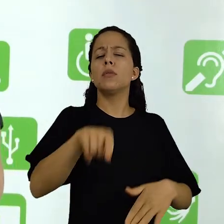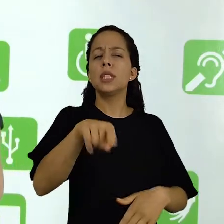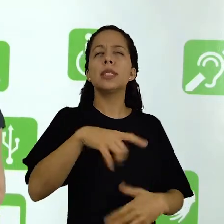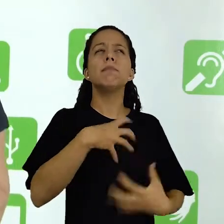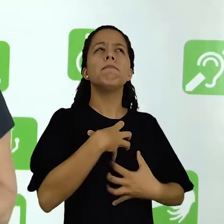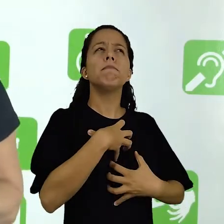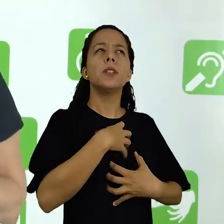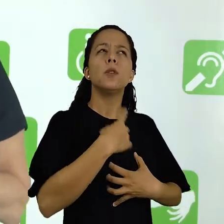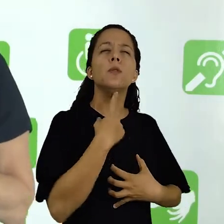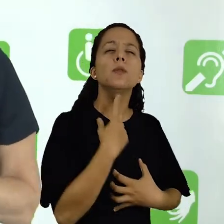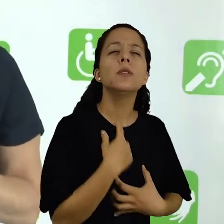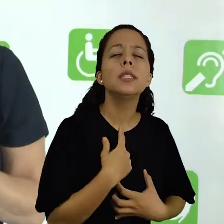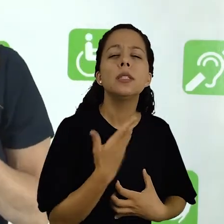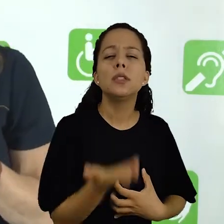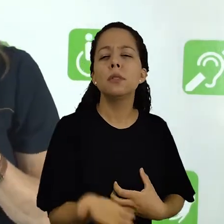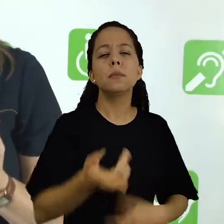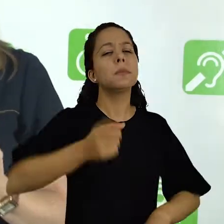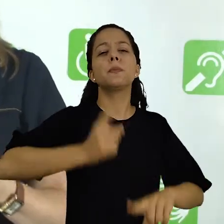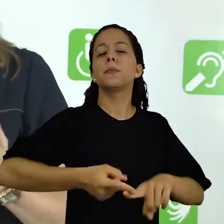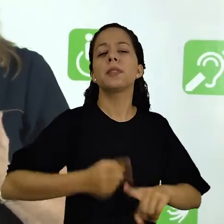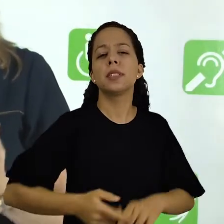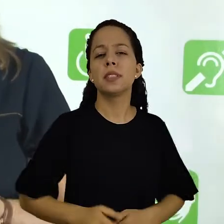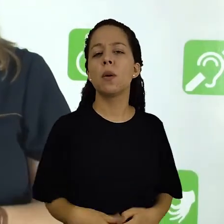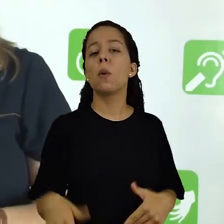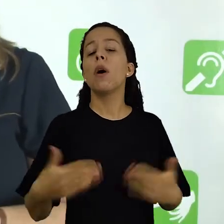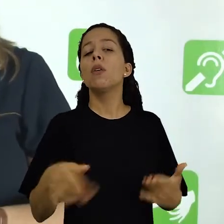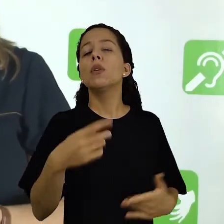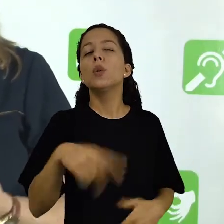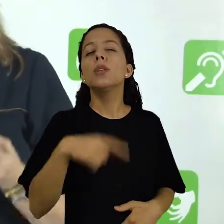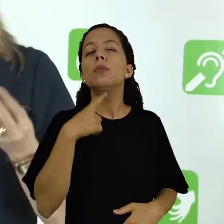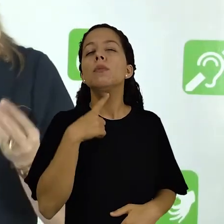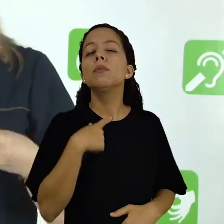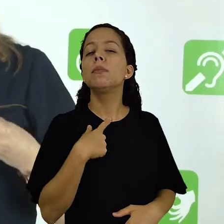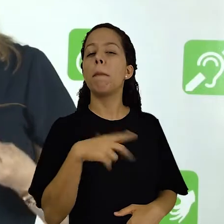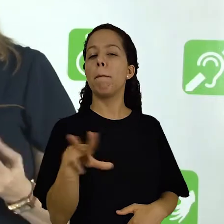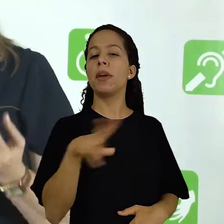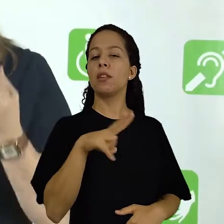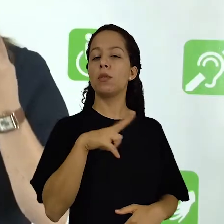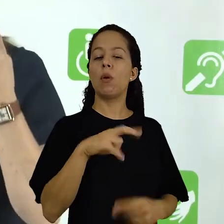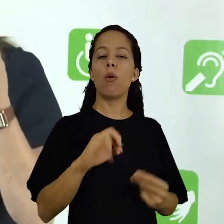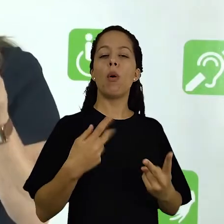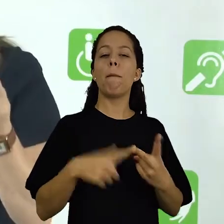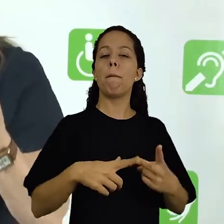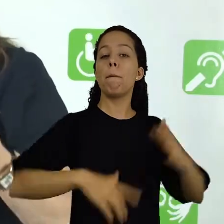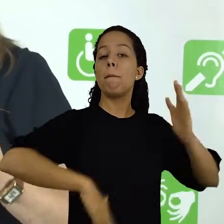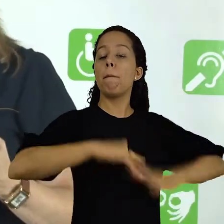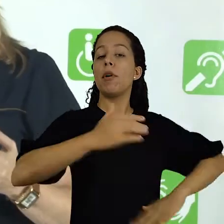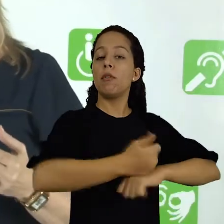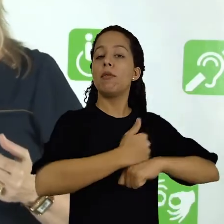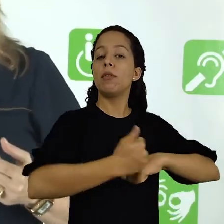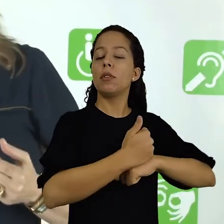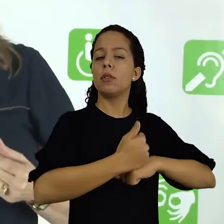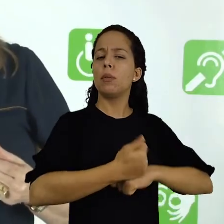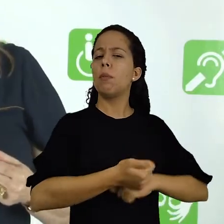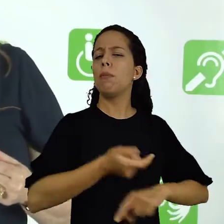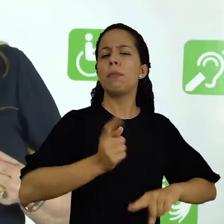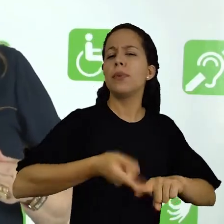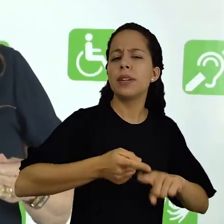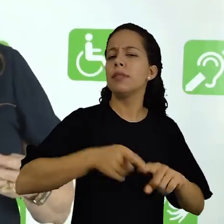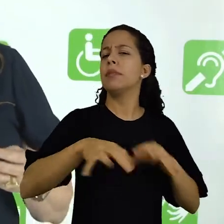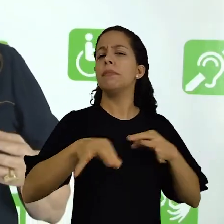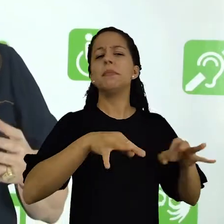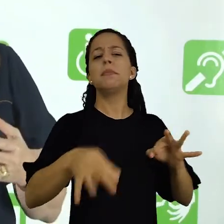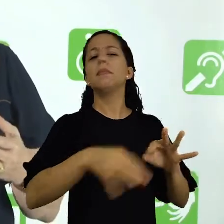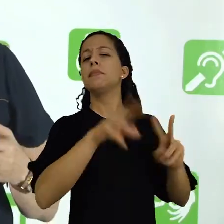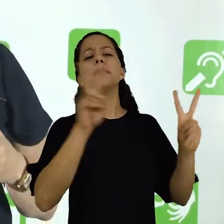motivação sua como pesquisador? Qual a sua motivação pessoal? Qual a sua motivação profissional?